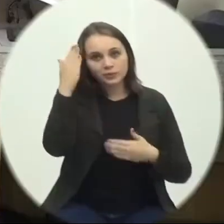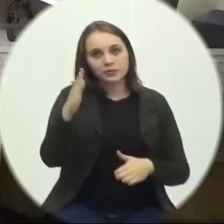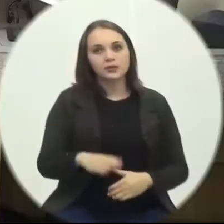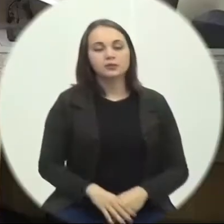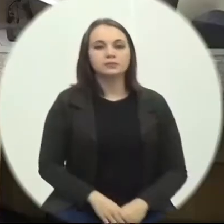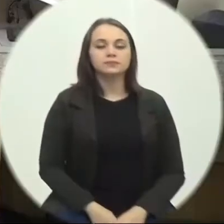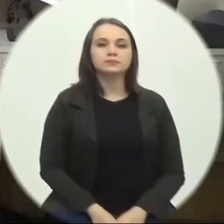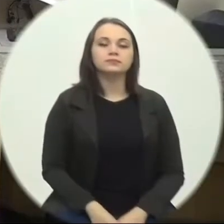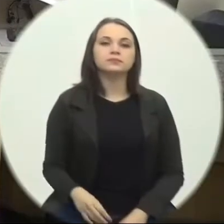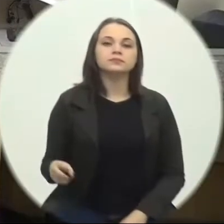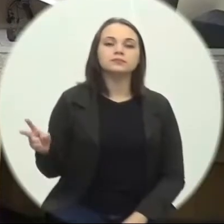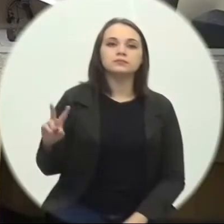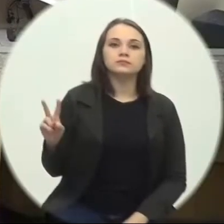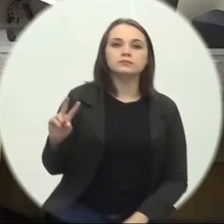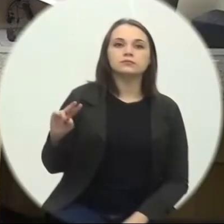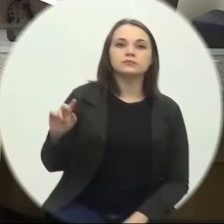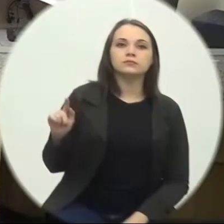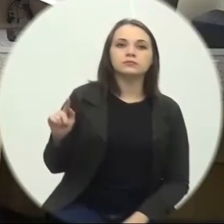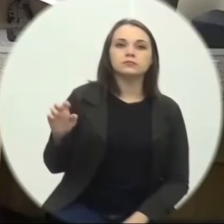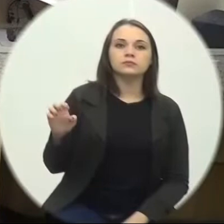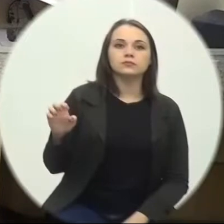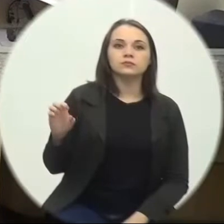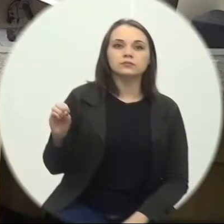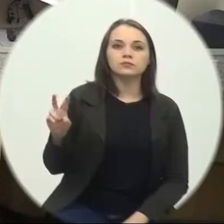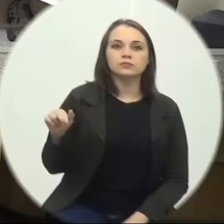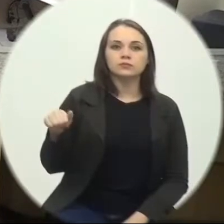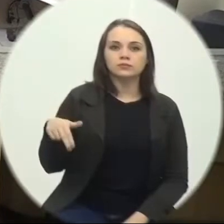Estou bem com a palavra A vereadora Giovana Mondardo